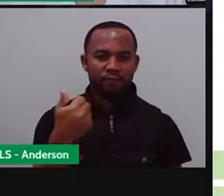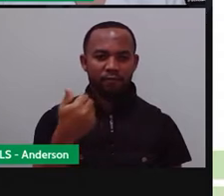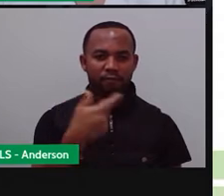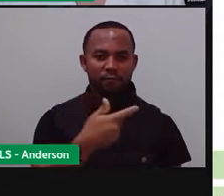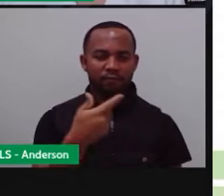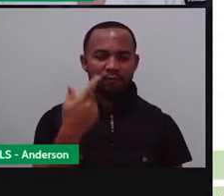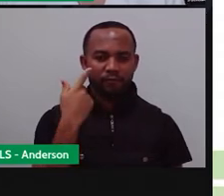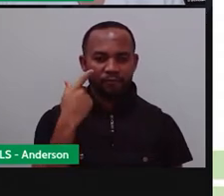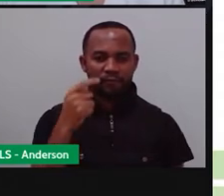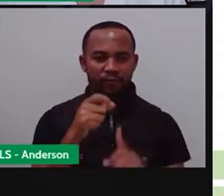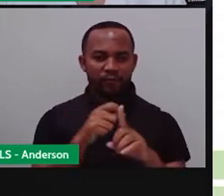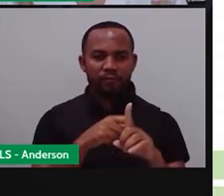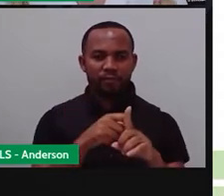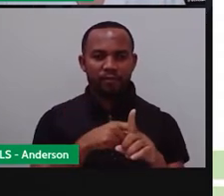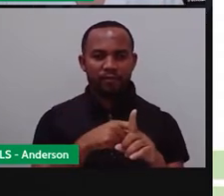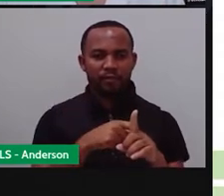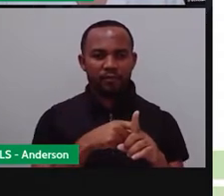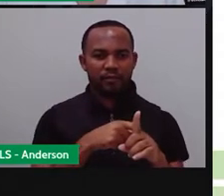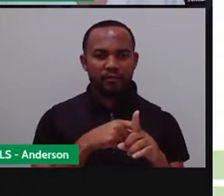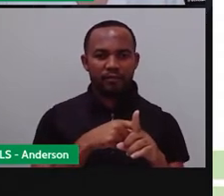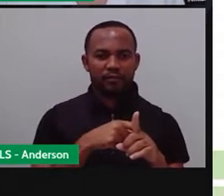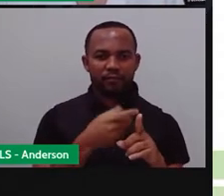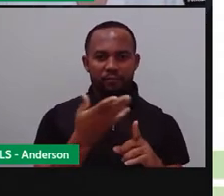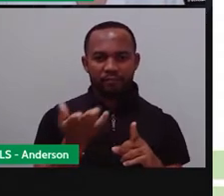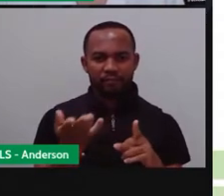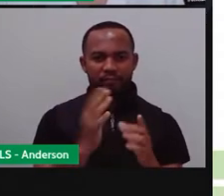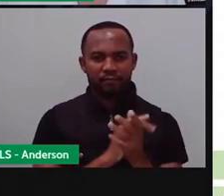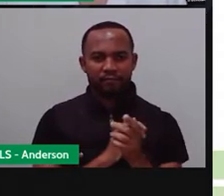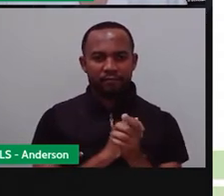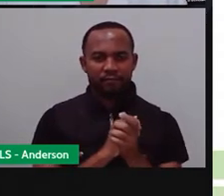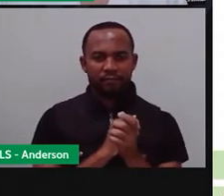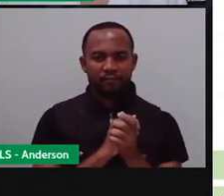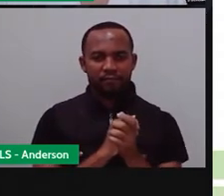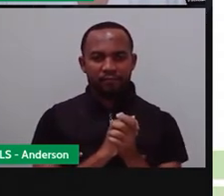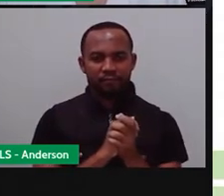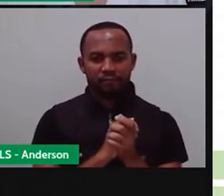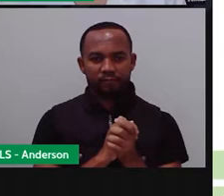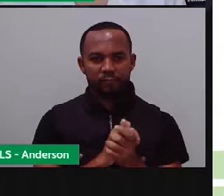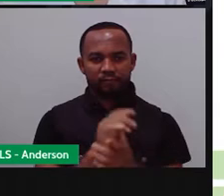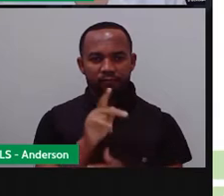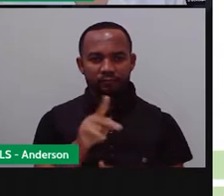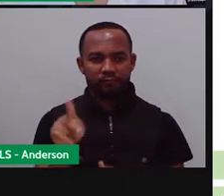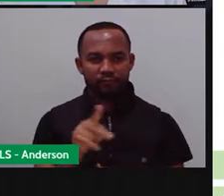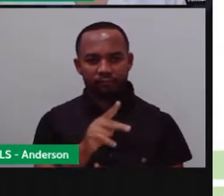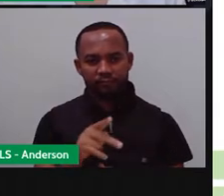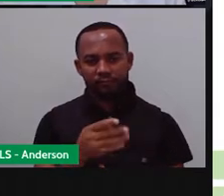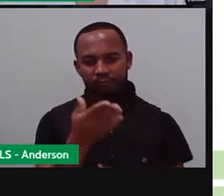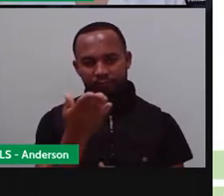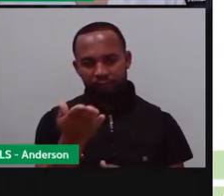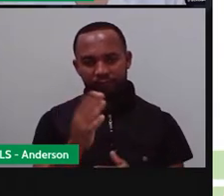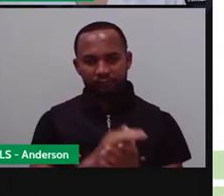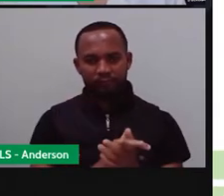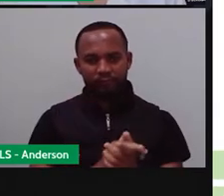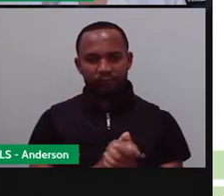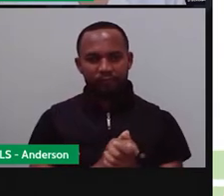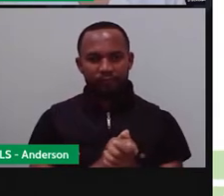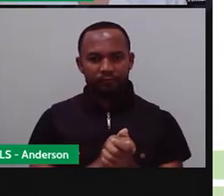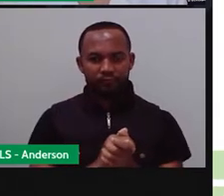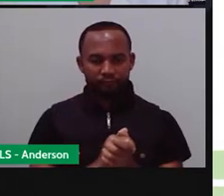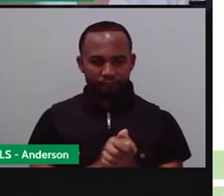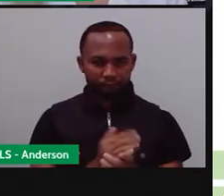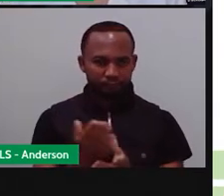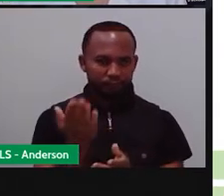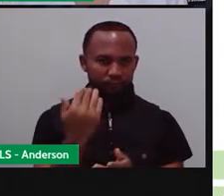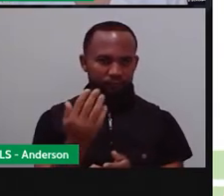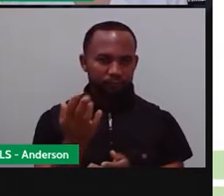de conhecimento interdisciplinar, linguagens, não é isso? Bom, Pró Maria aqui com vocês, terceiro ano, né? Vem com